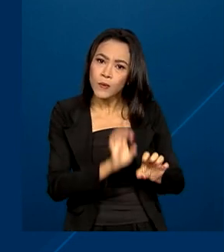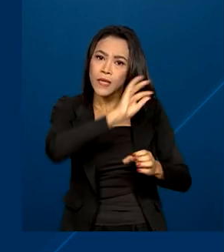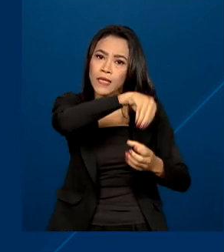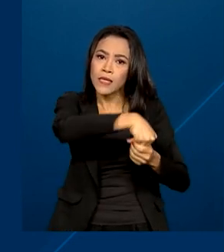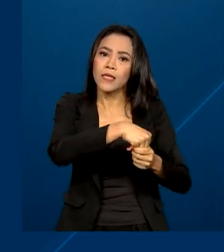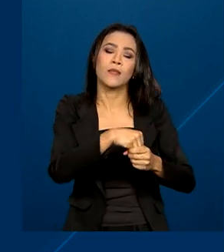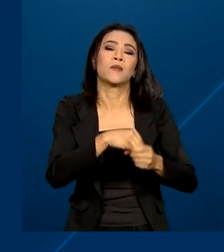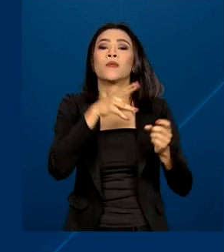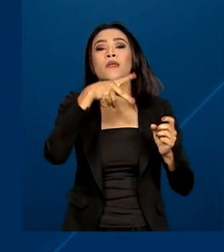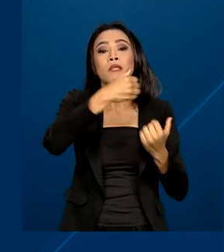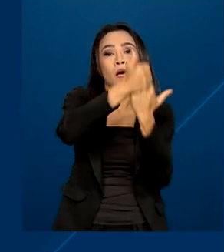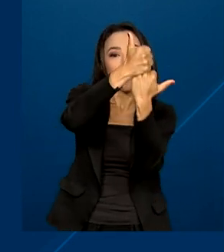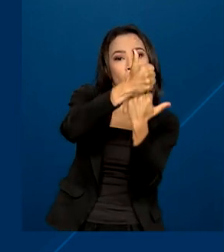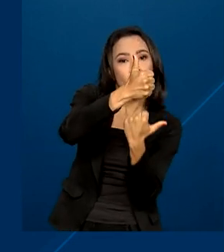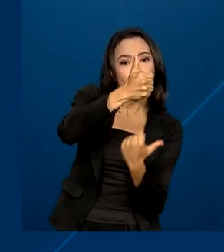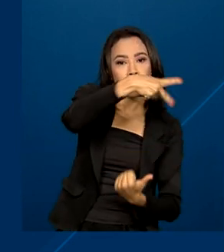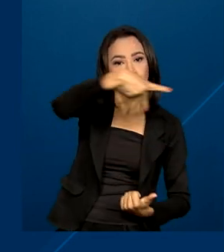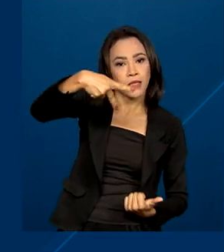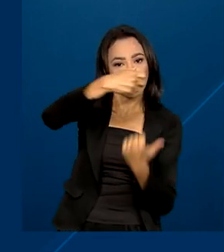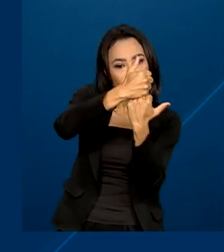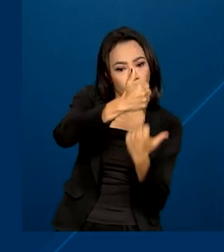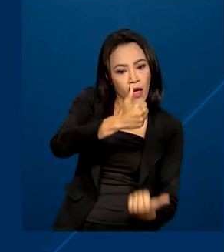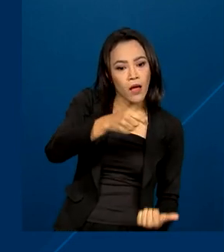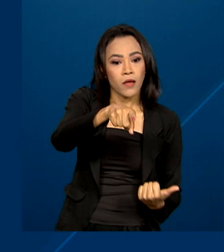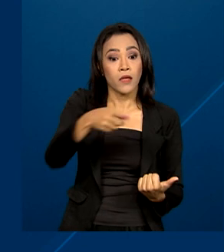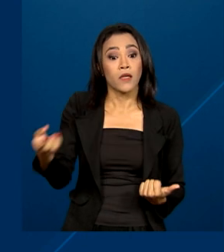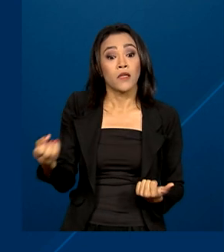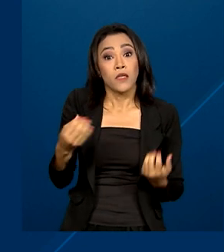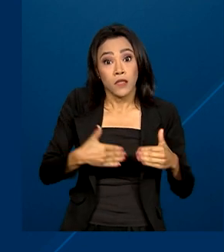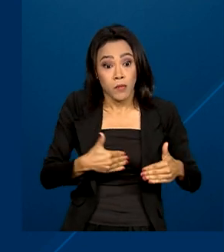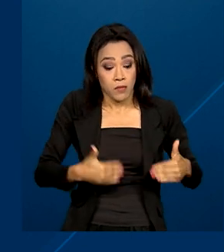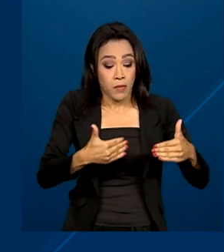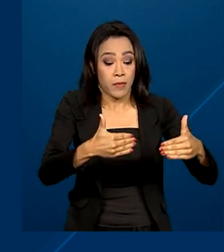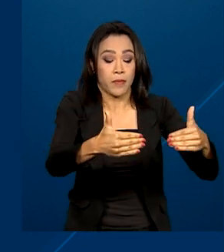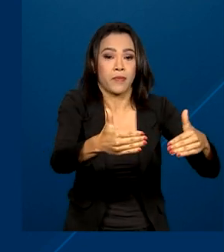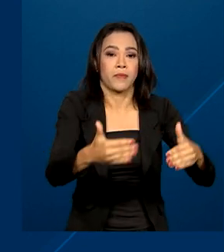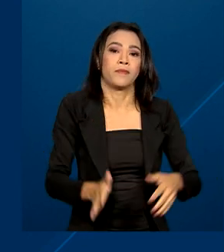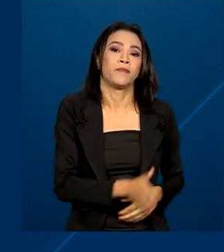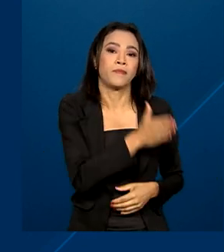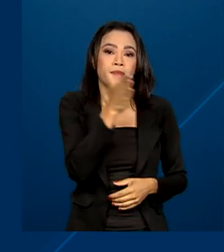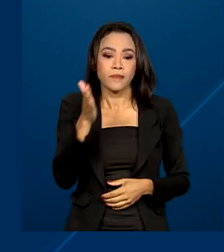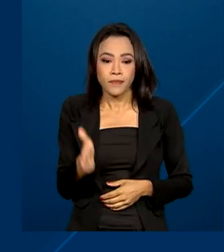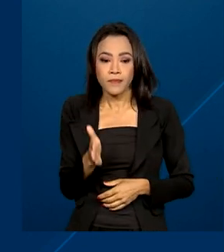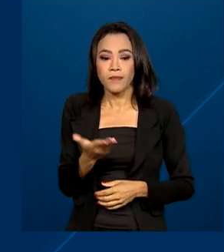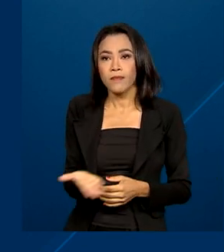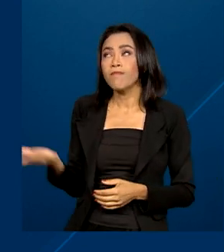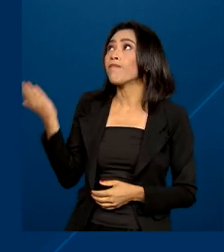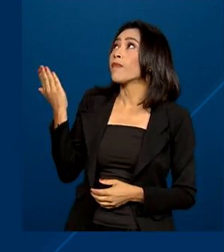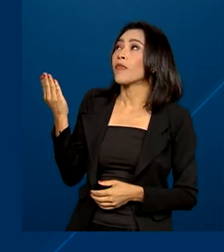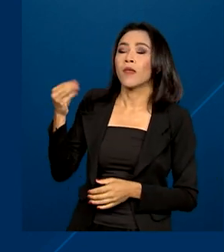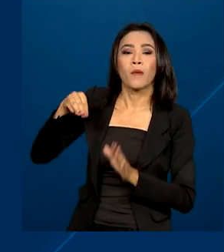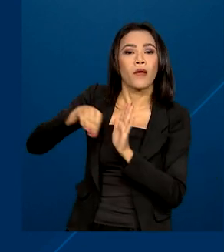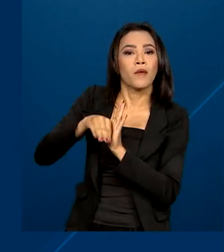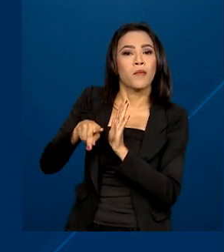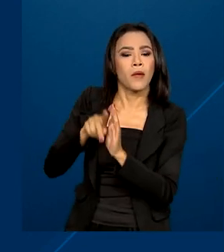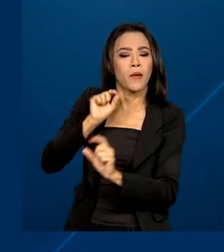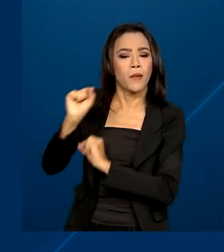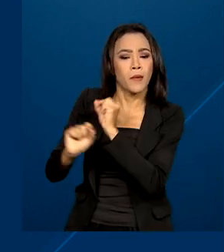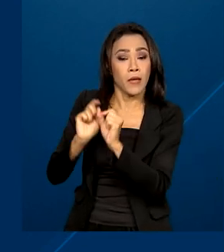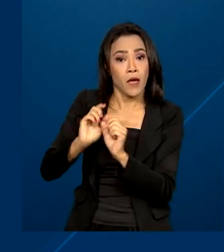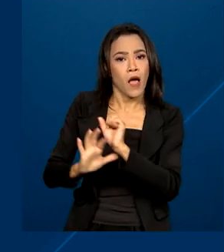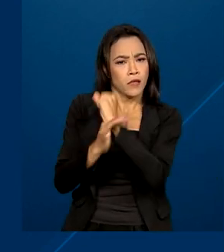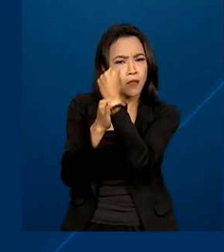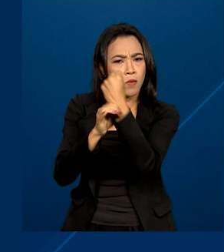da República e que traz o novo desenho da esplanada dos ministérios. Medida provisória que garante o